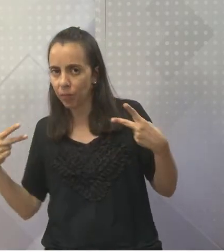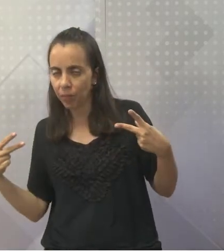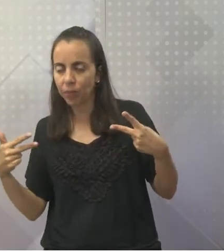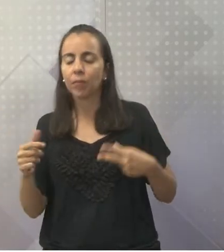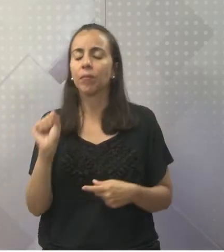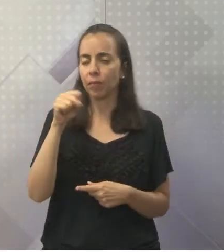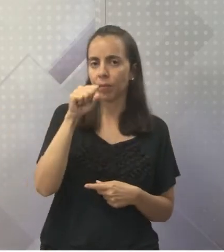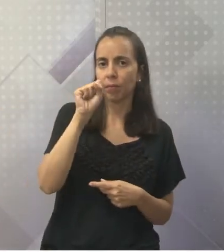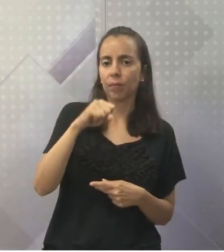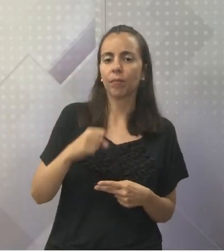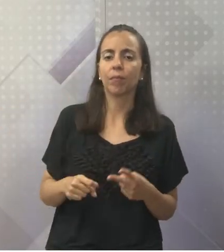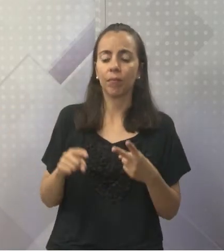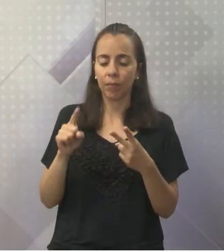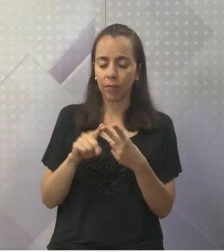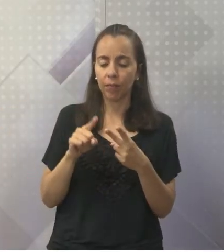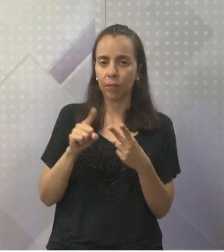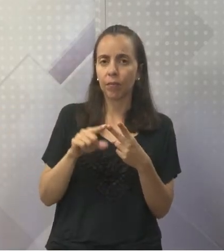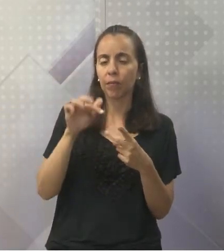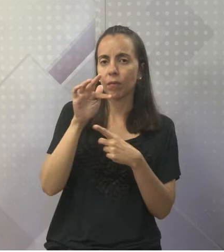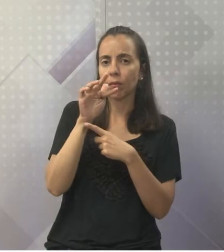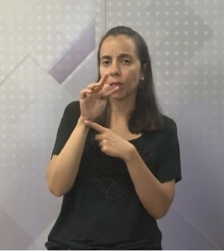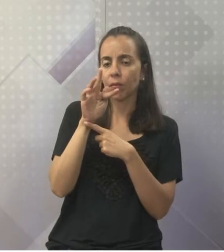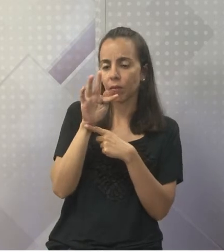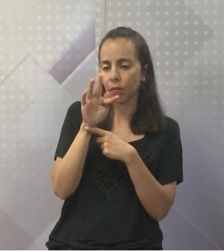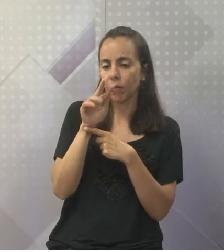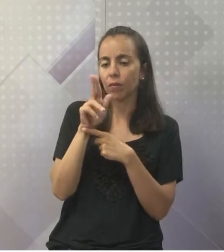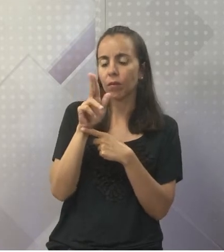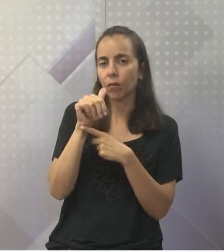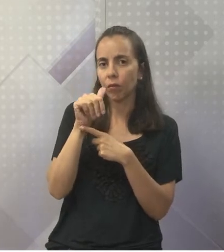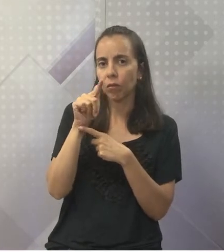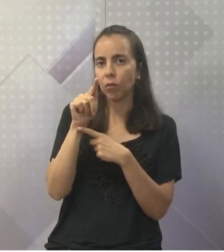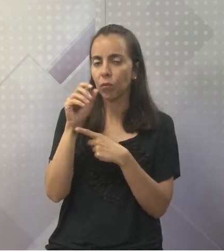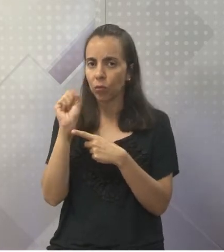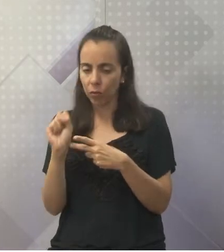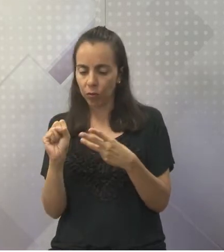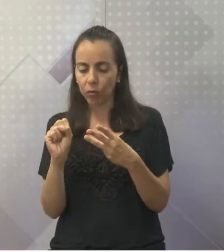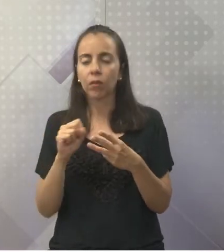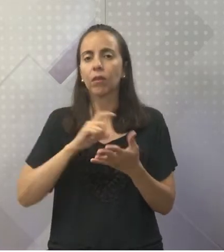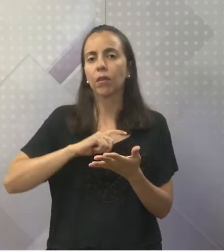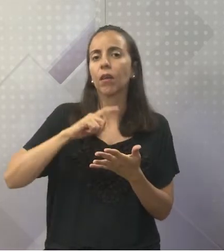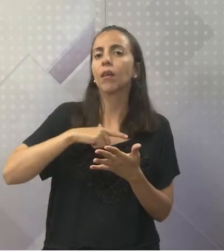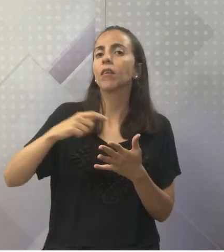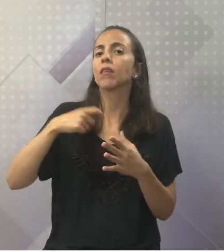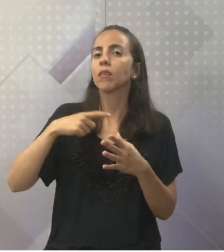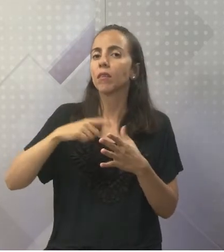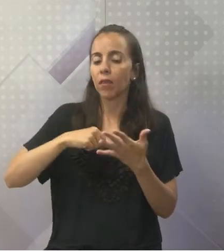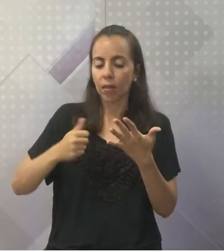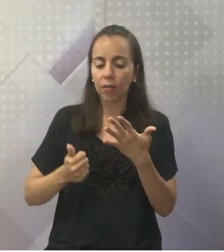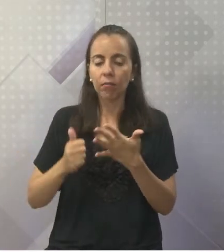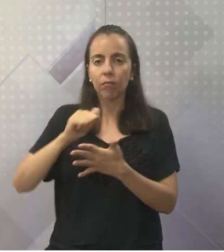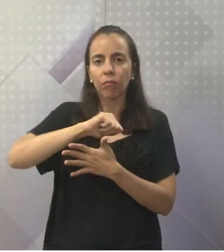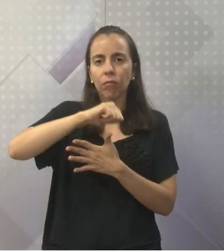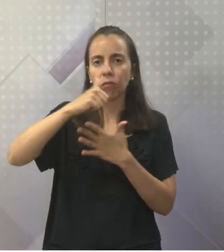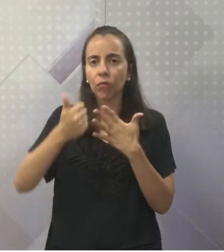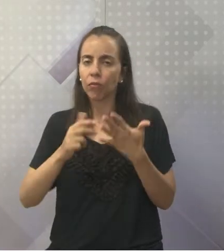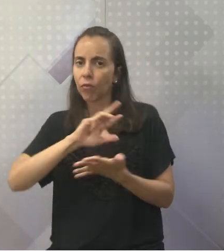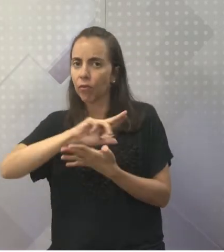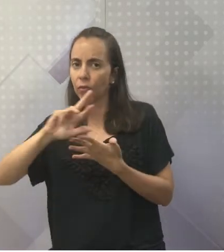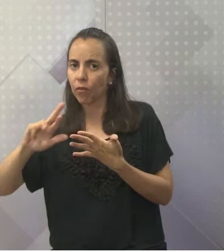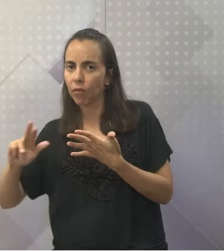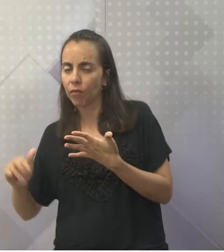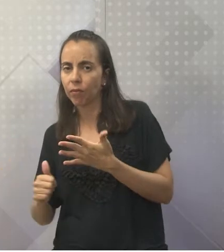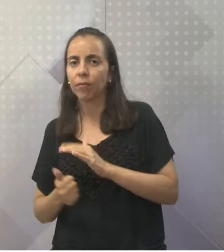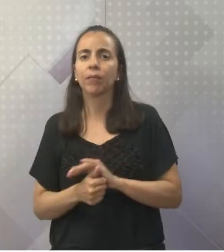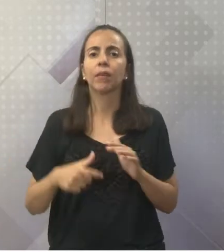Não é? Fungos. Há espécies heterótrofas e espécies autótrofas. Alguns são heterótrofos. Perdão,